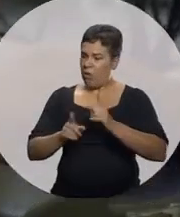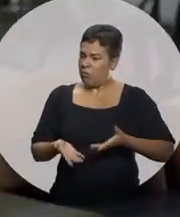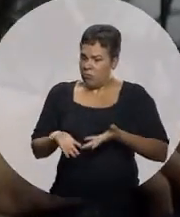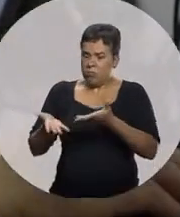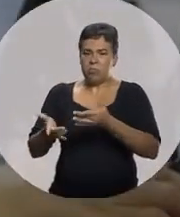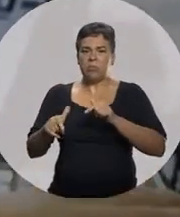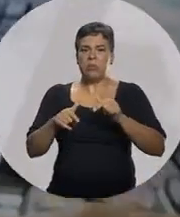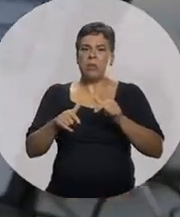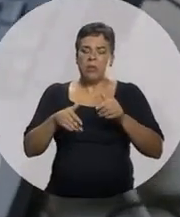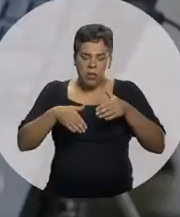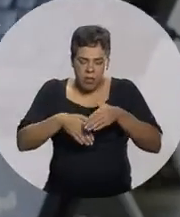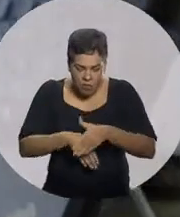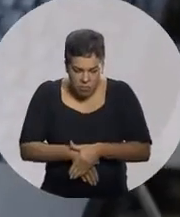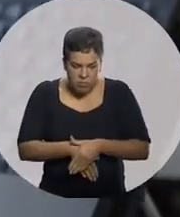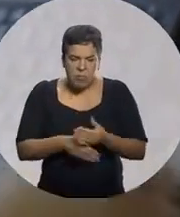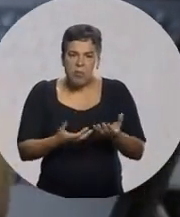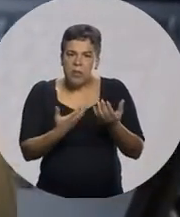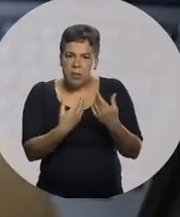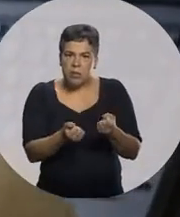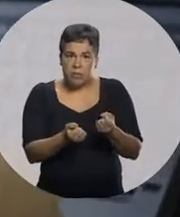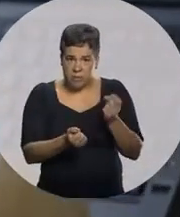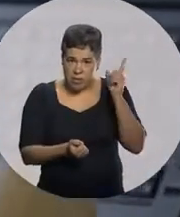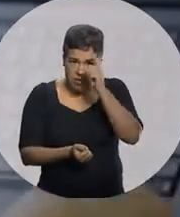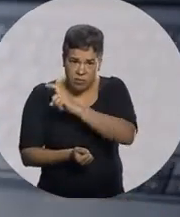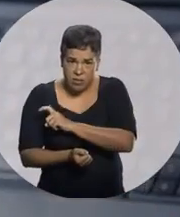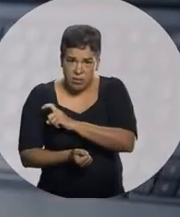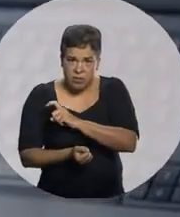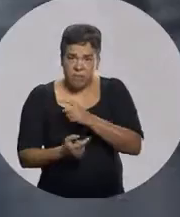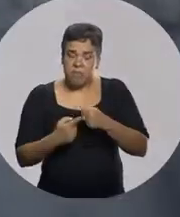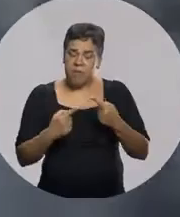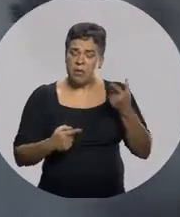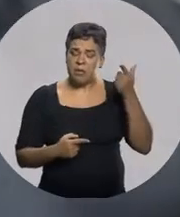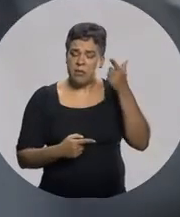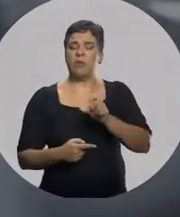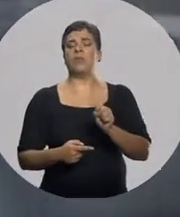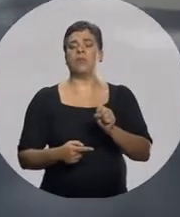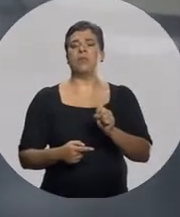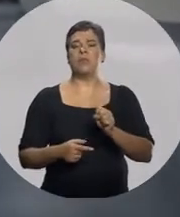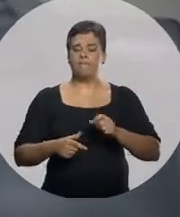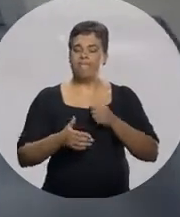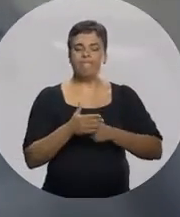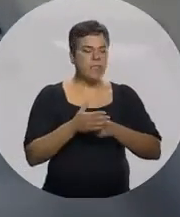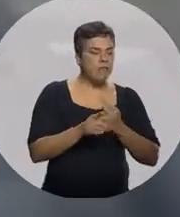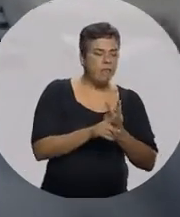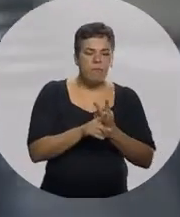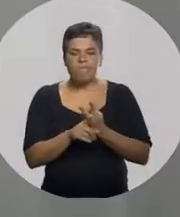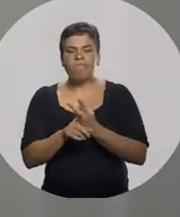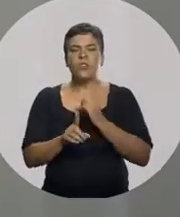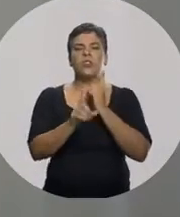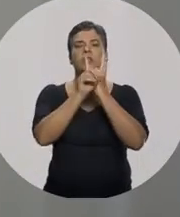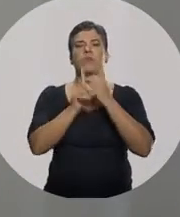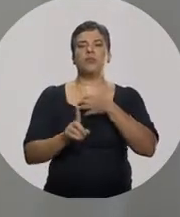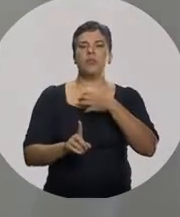passaram muito ter a humildade de saber, ah, vai ser difícil fazer aquilo Mas não é que eu não vou fazer Eu vou descobrir como eu vou